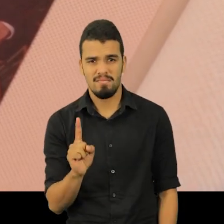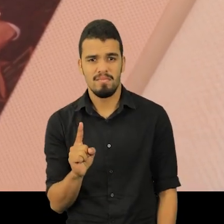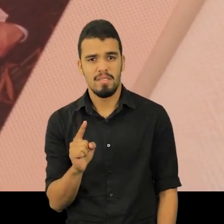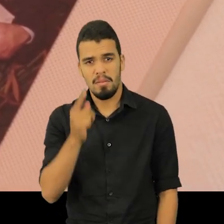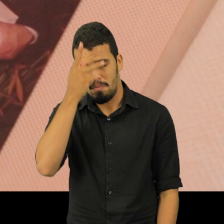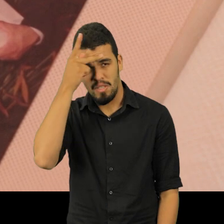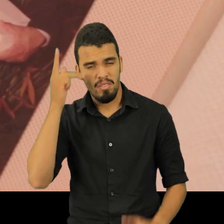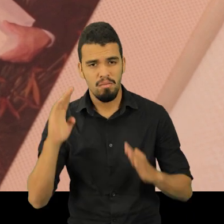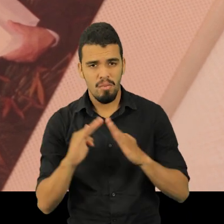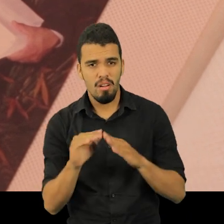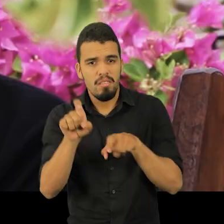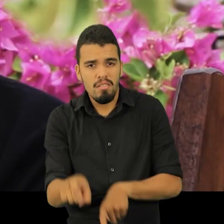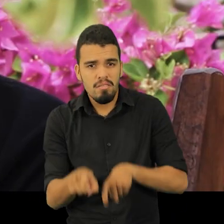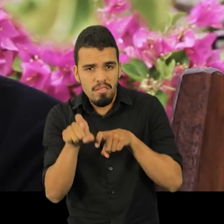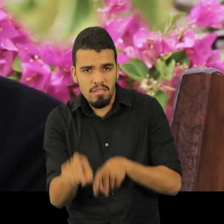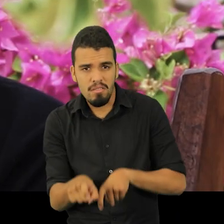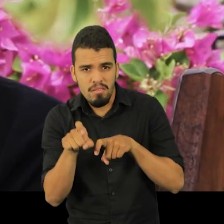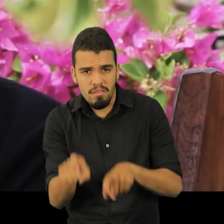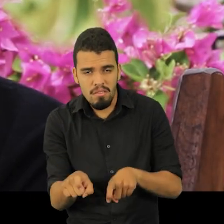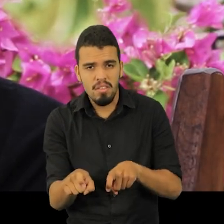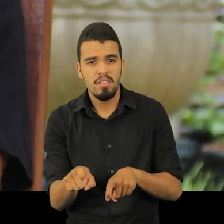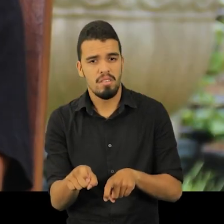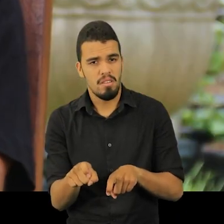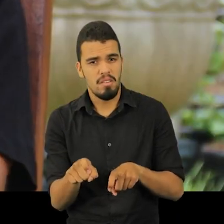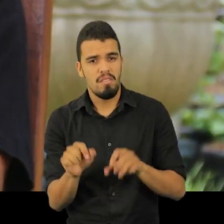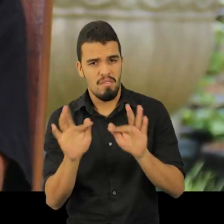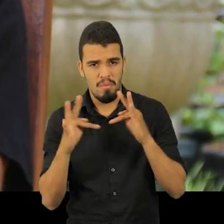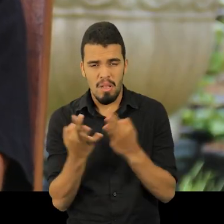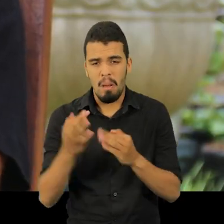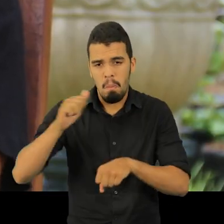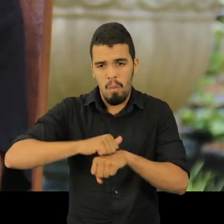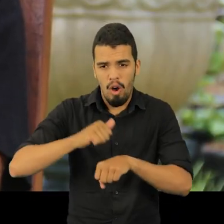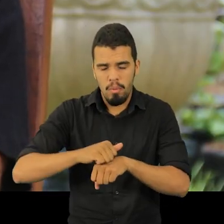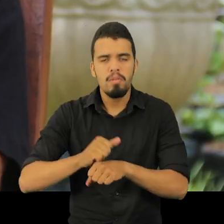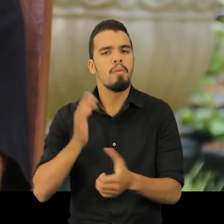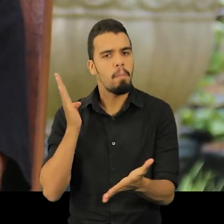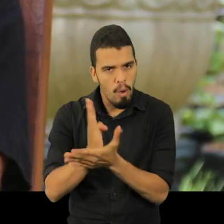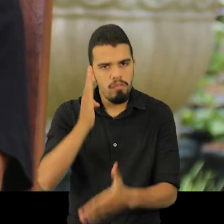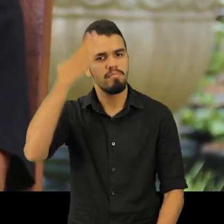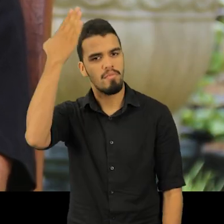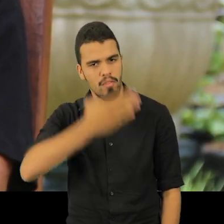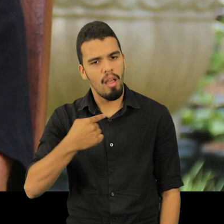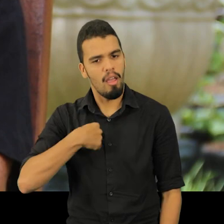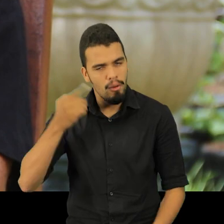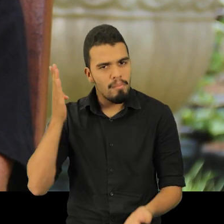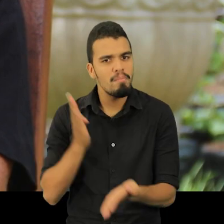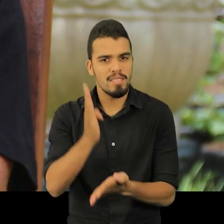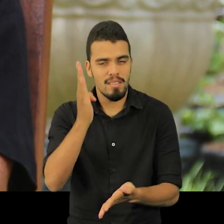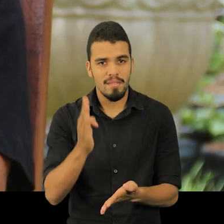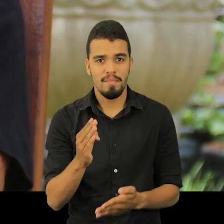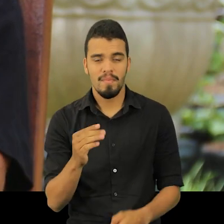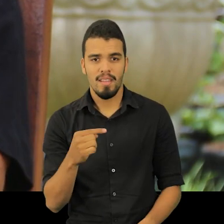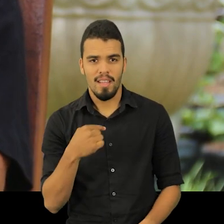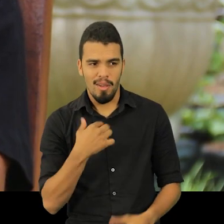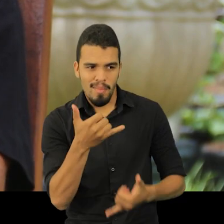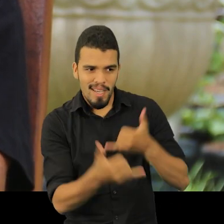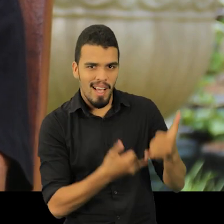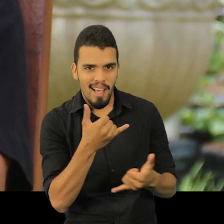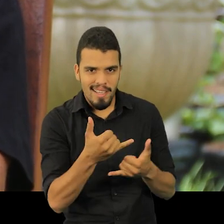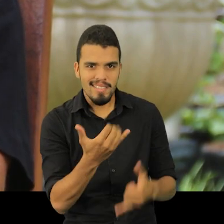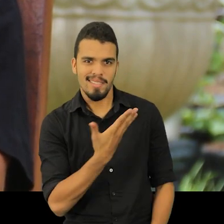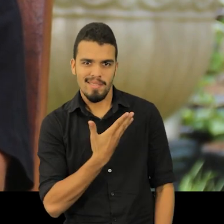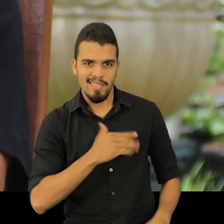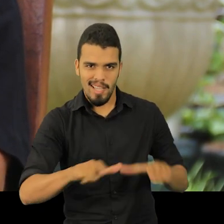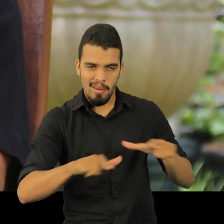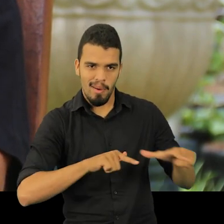essas coisas não passam em concurso. Passam. E eu provei que eu passo. Eu brincava com as minas que trabalhava na minha escola. Olha, aqui tinha 33 vagas para